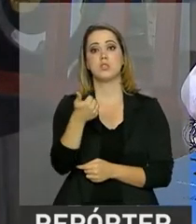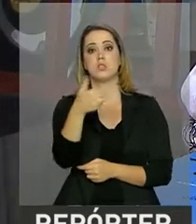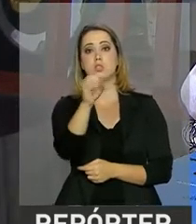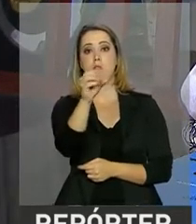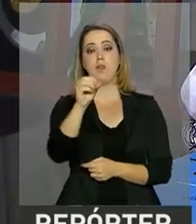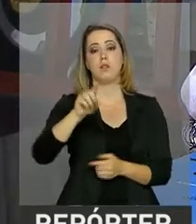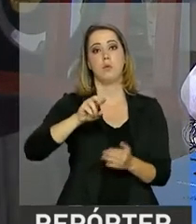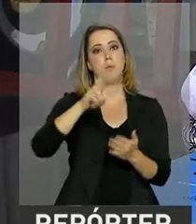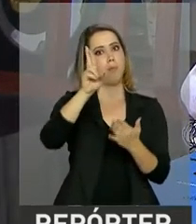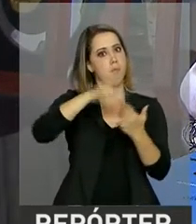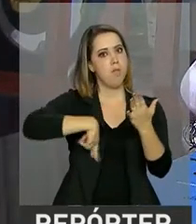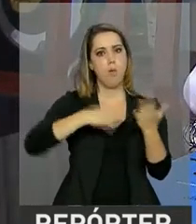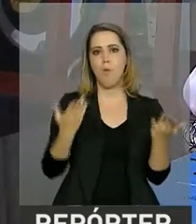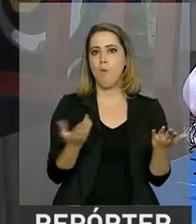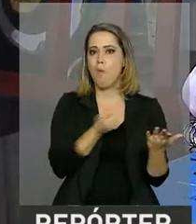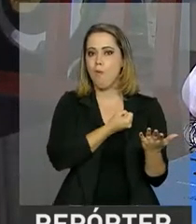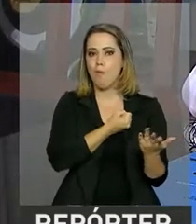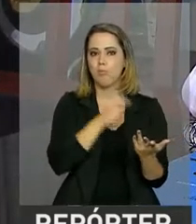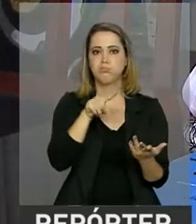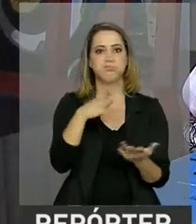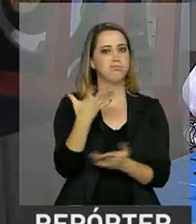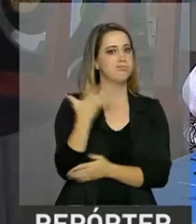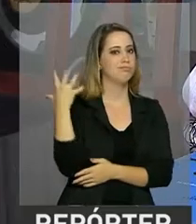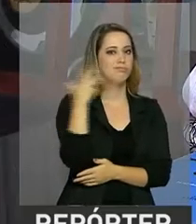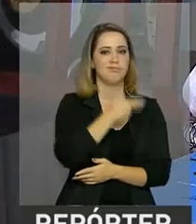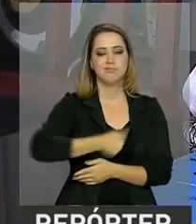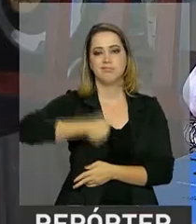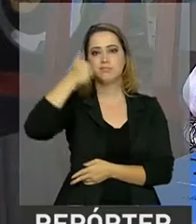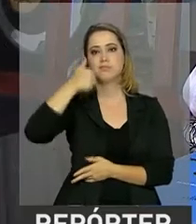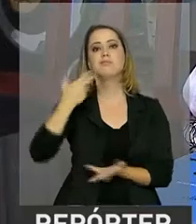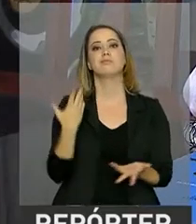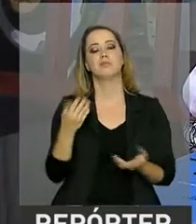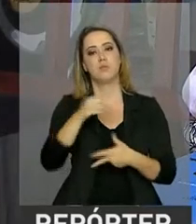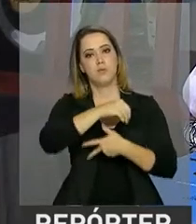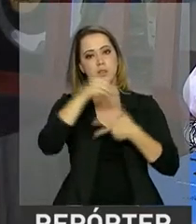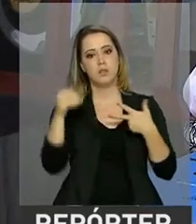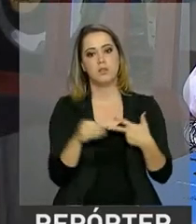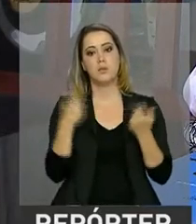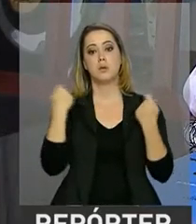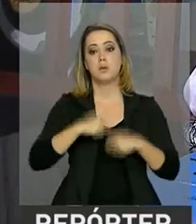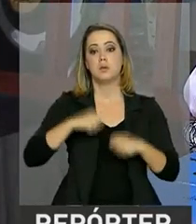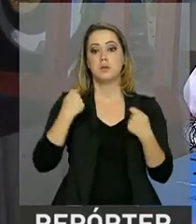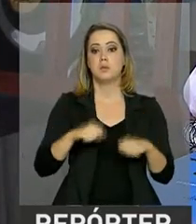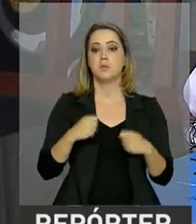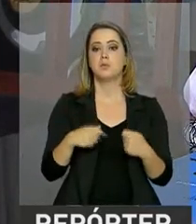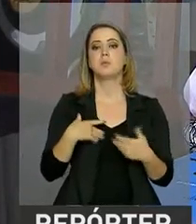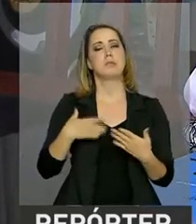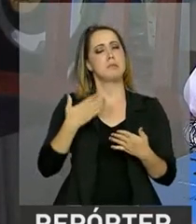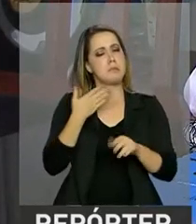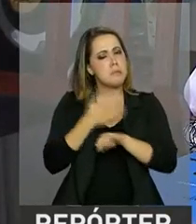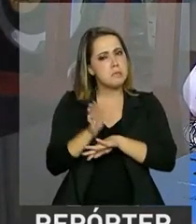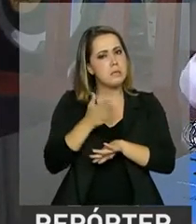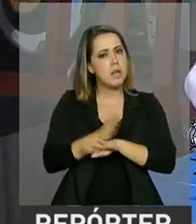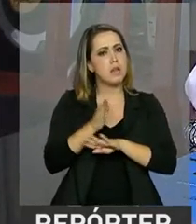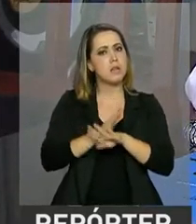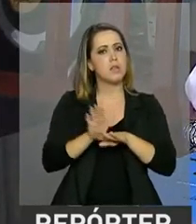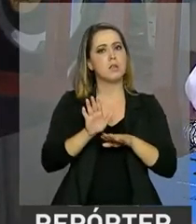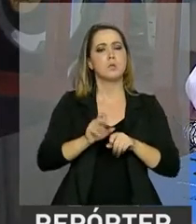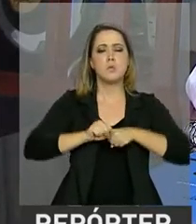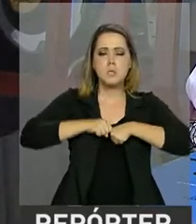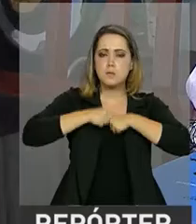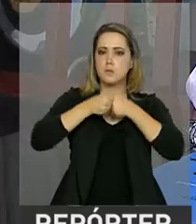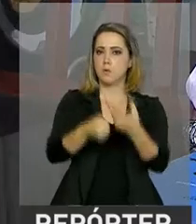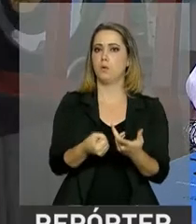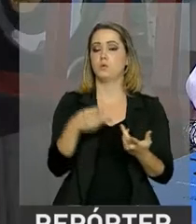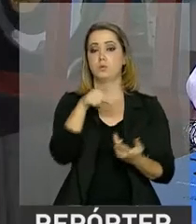Para ter sucesso na redação e de quebra uma boa nota geral no Enem, foi preciso disciplina e dedicação. A